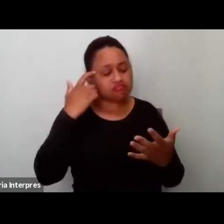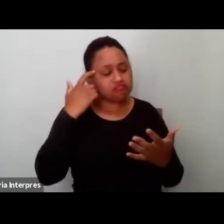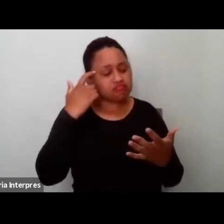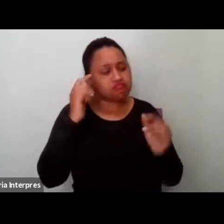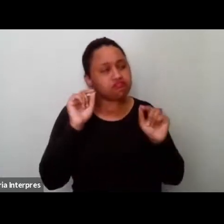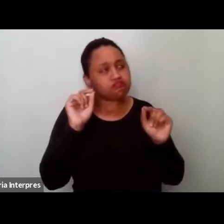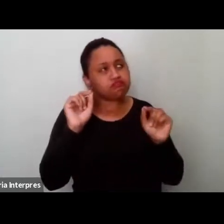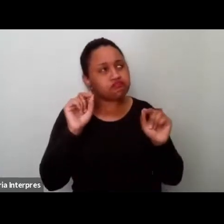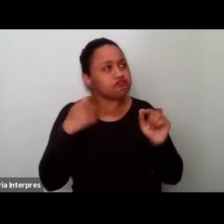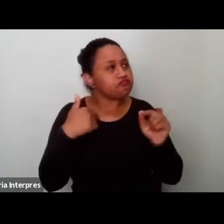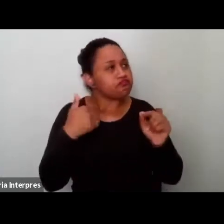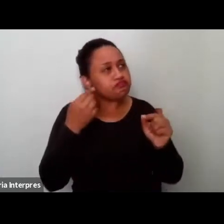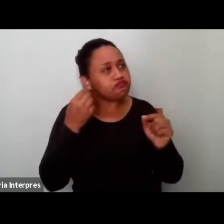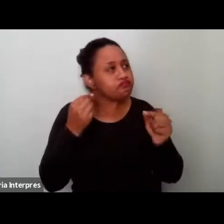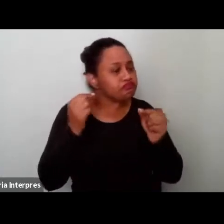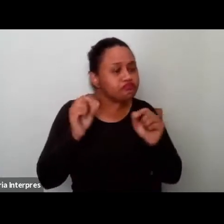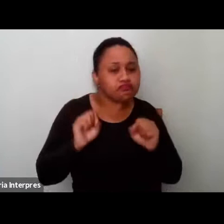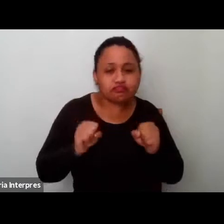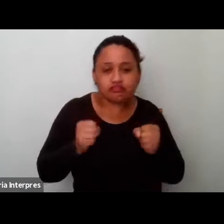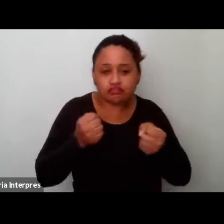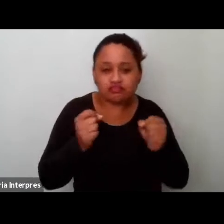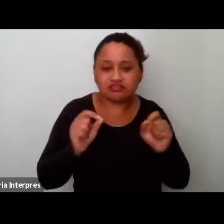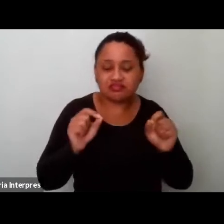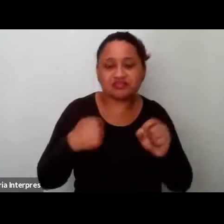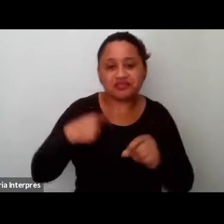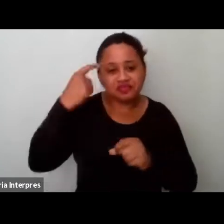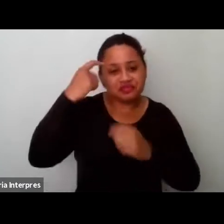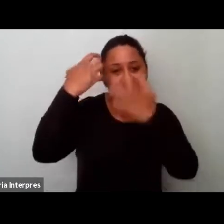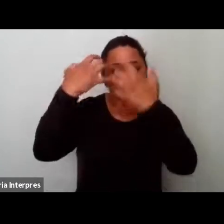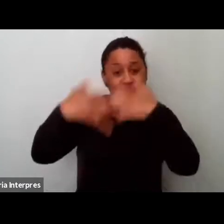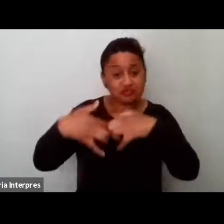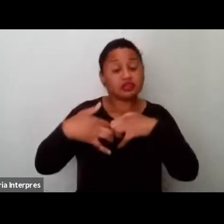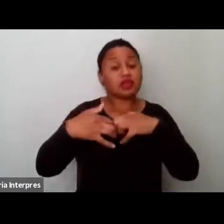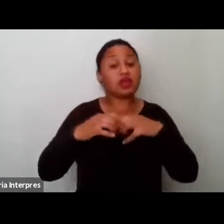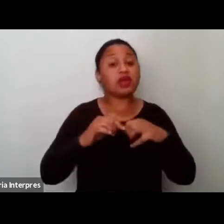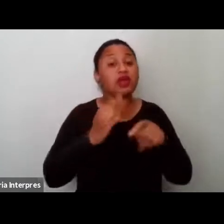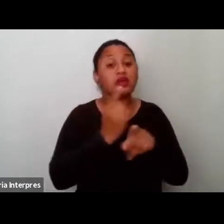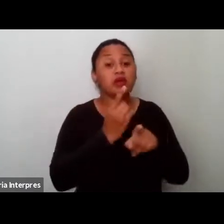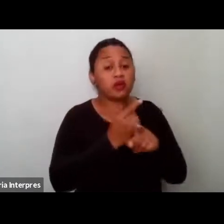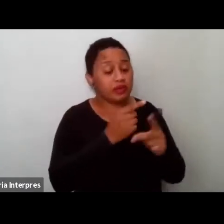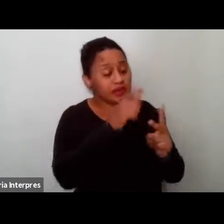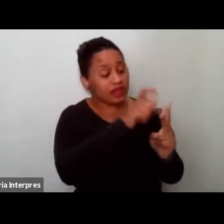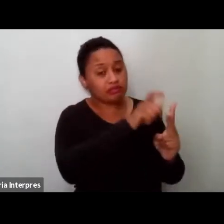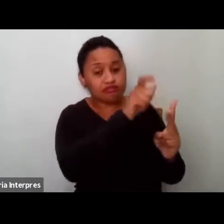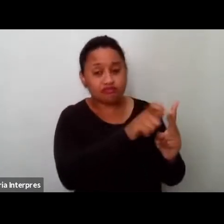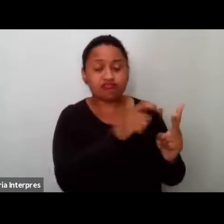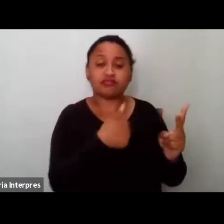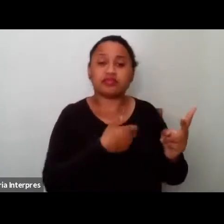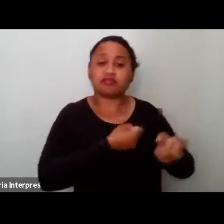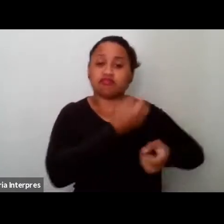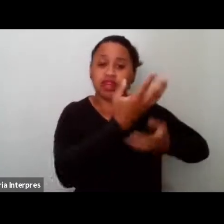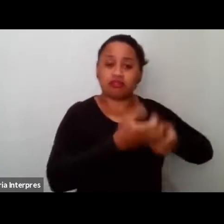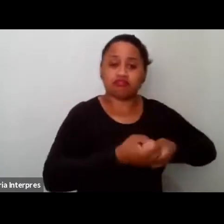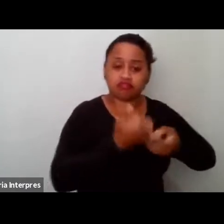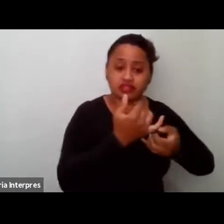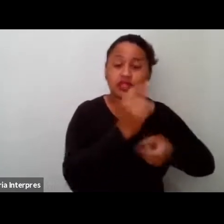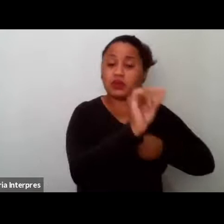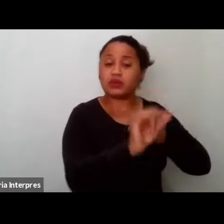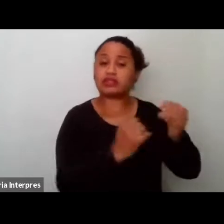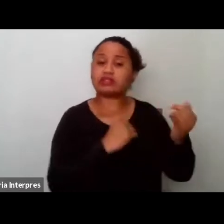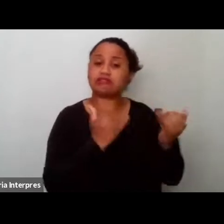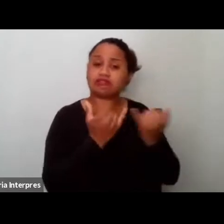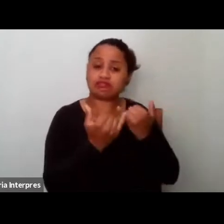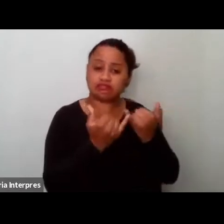de pensar um pouco das semelhanças com o que a gente tentou propor